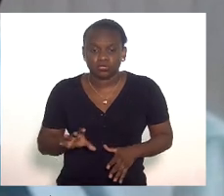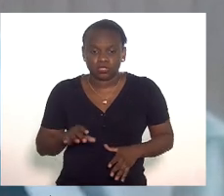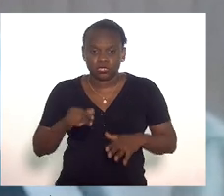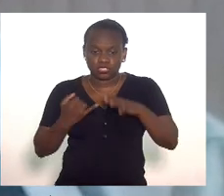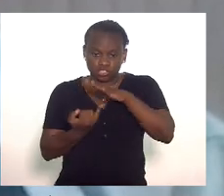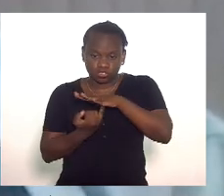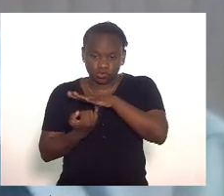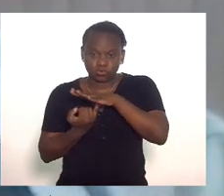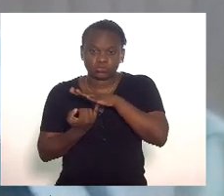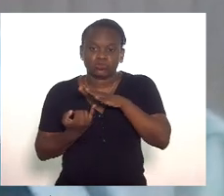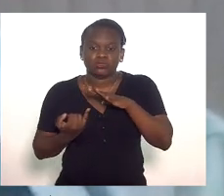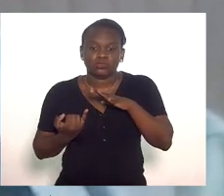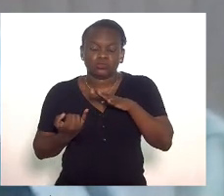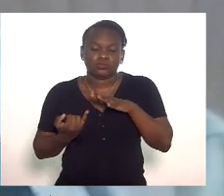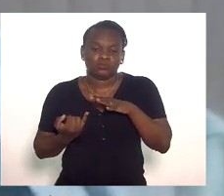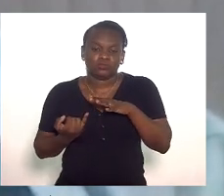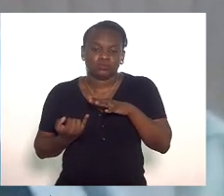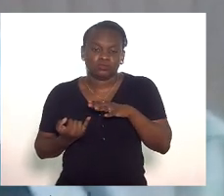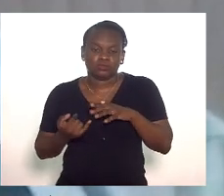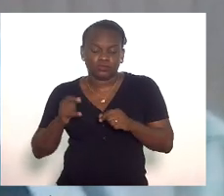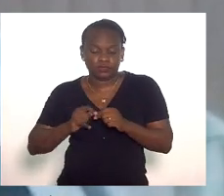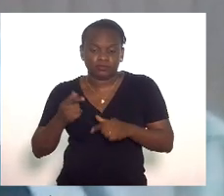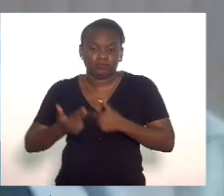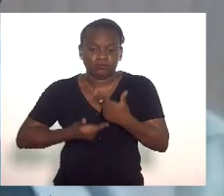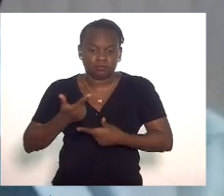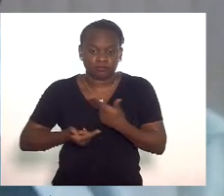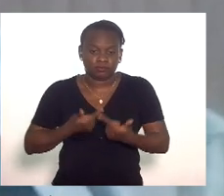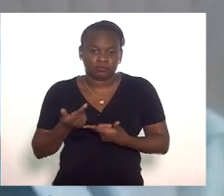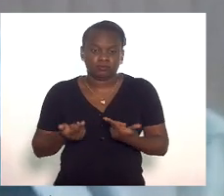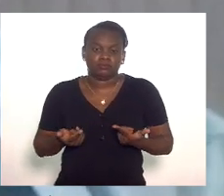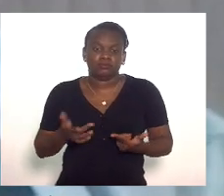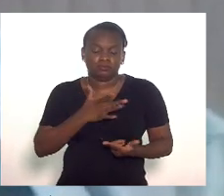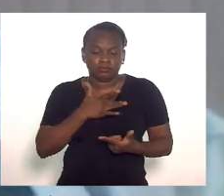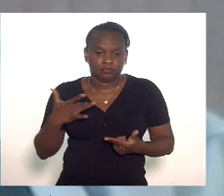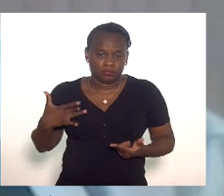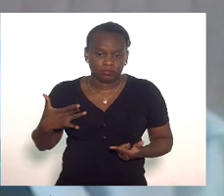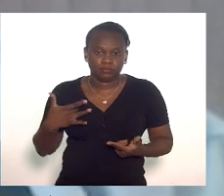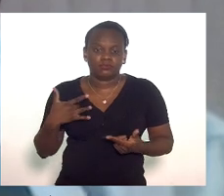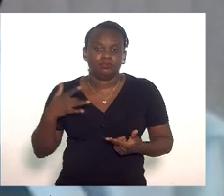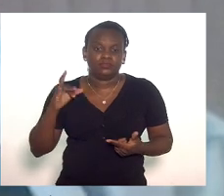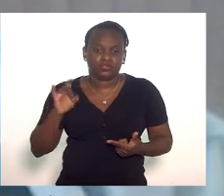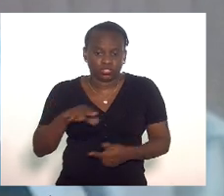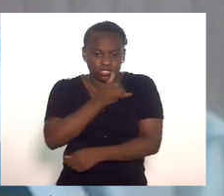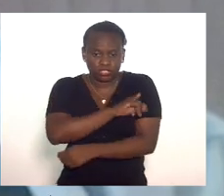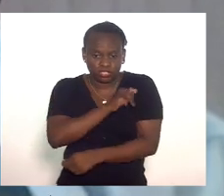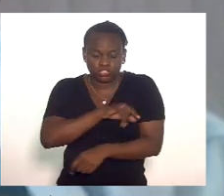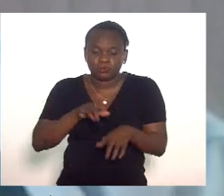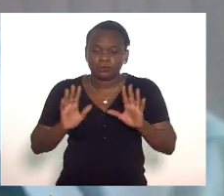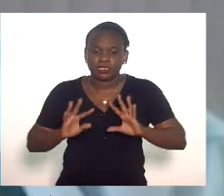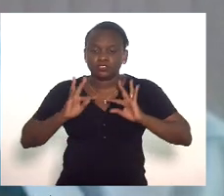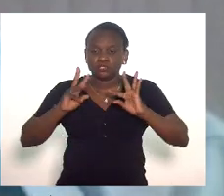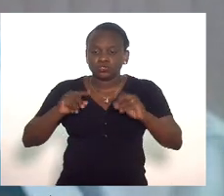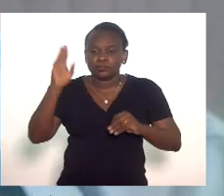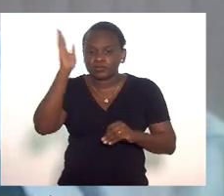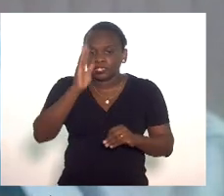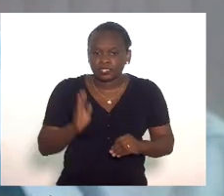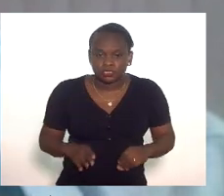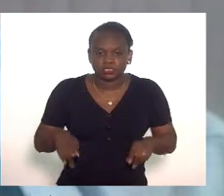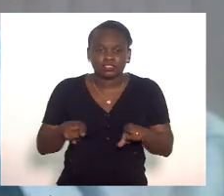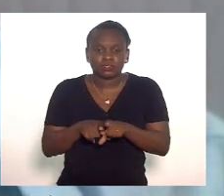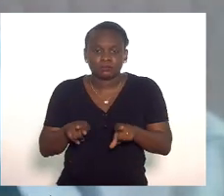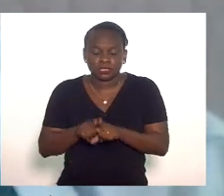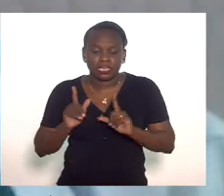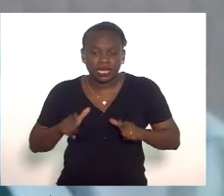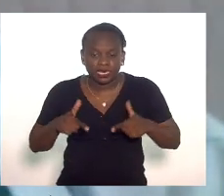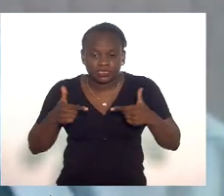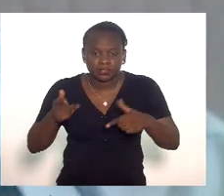institutos que fazem o serviço de saúde não só para o Rio de Janeiro mas para todo o país inclusive com ações